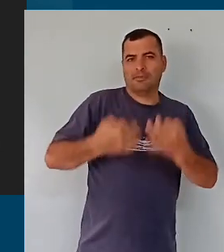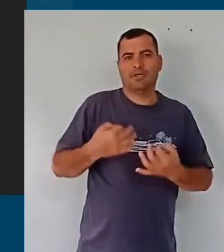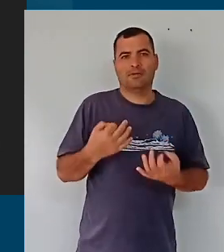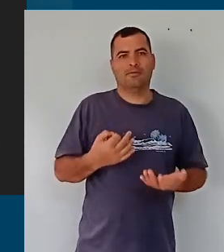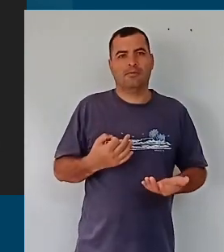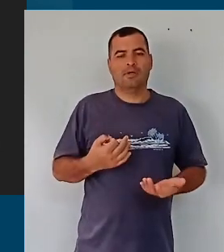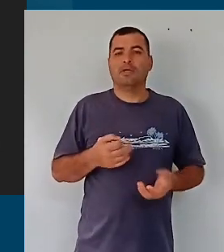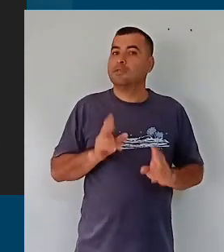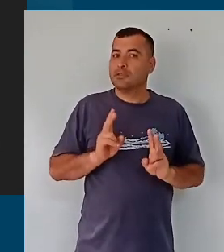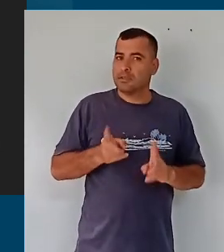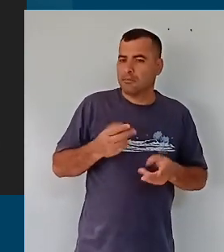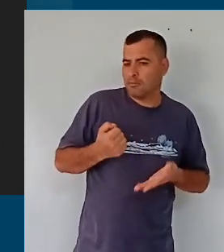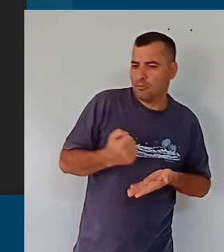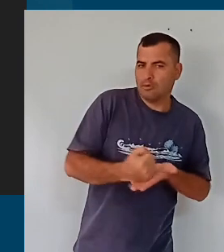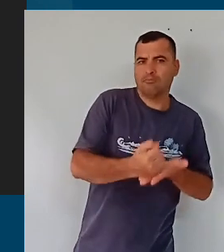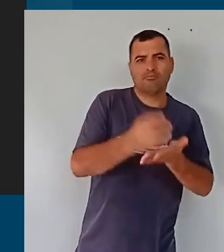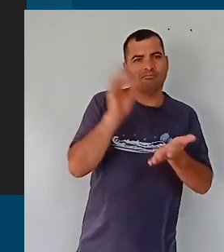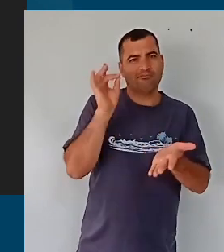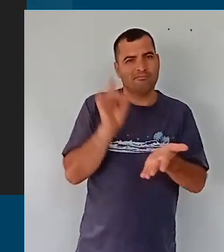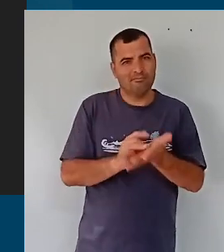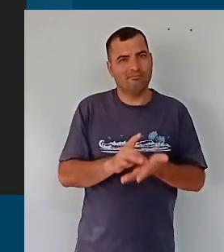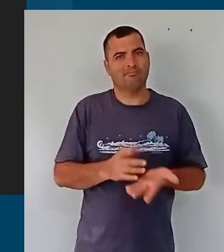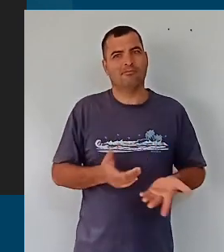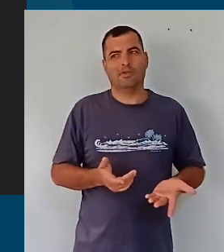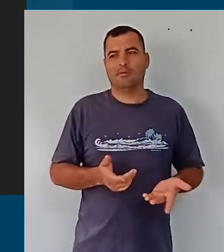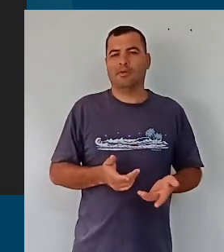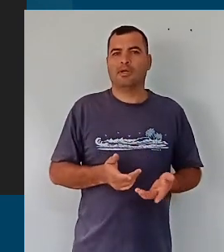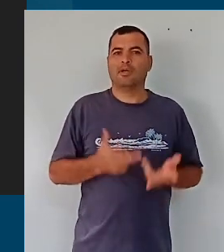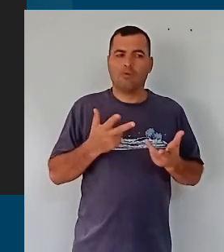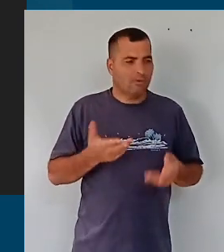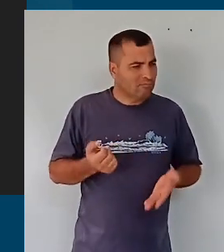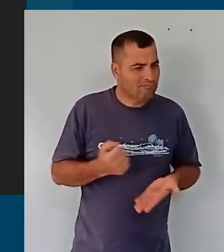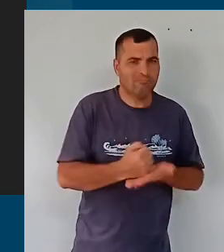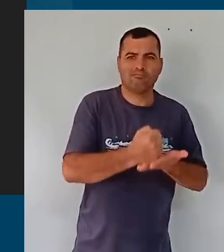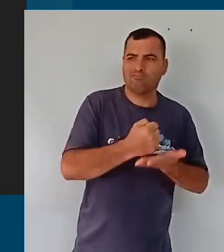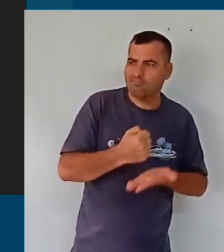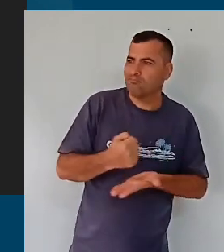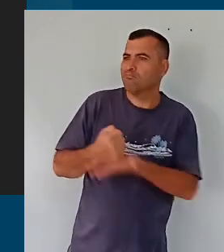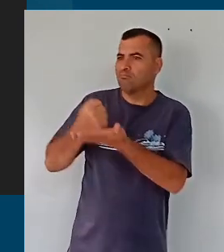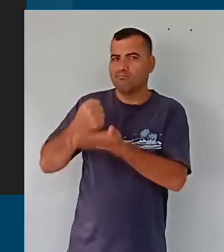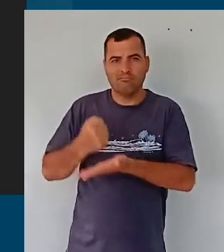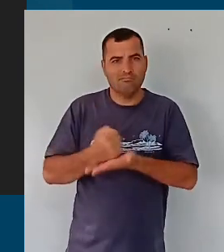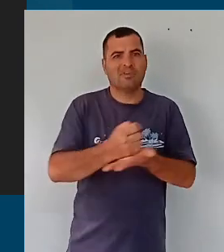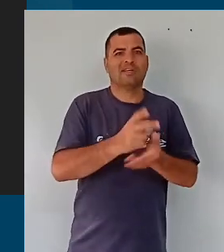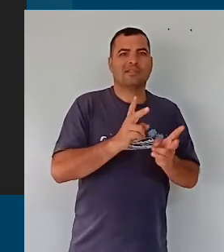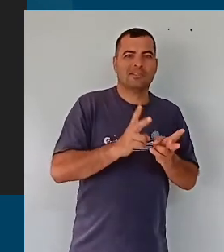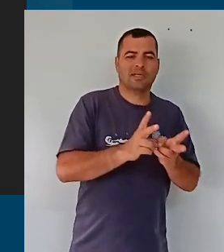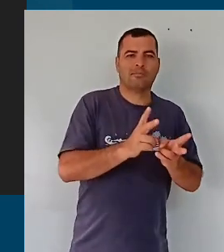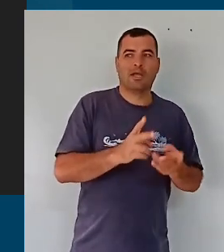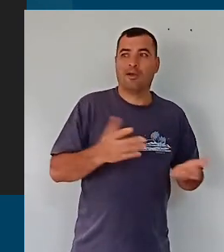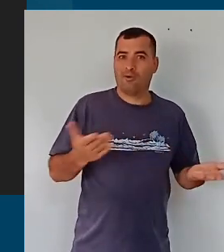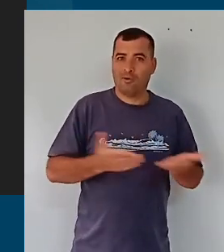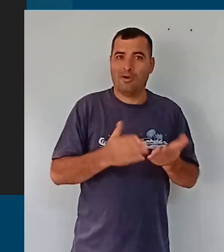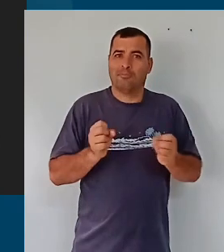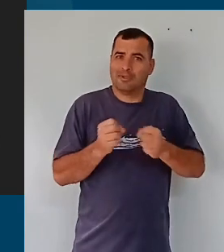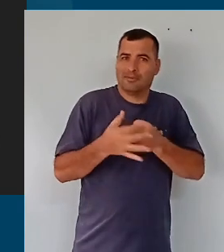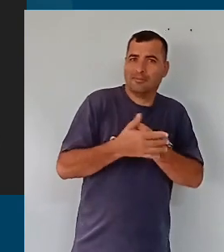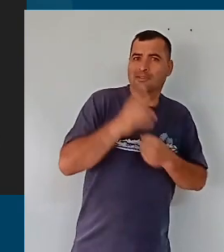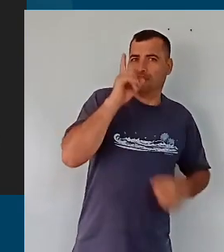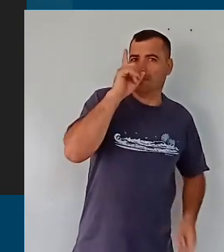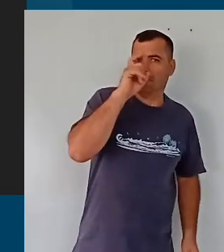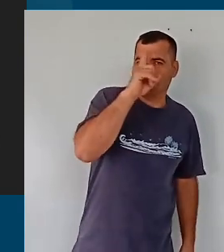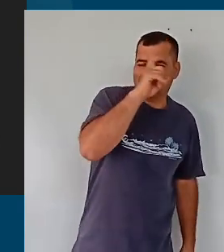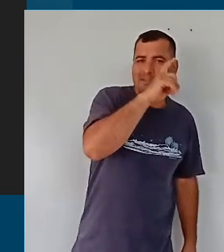Ele, em nenhum momento, deixou a peteca cair, mesmo num período tão difícil, né? Que